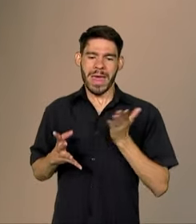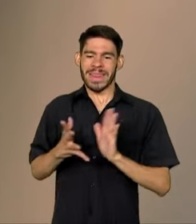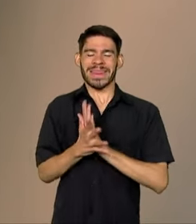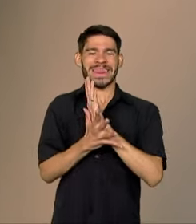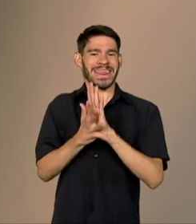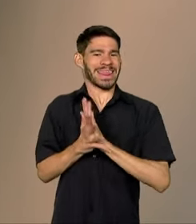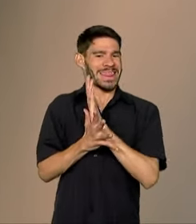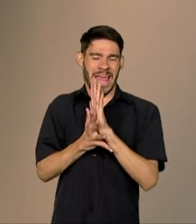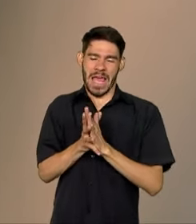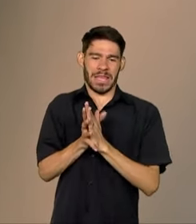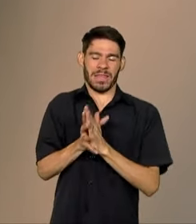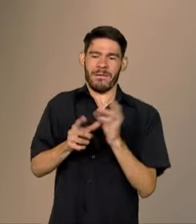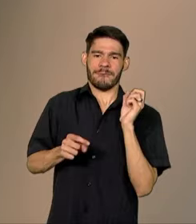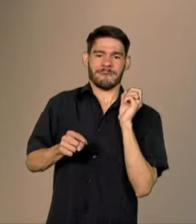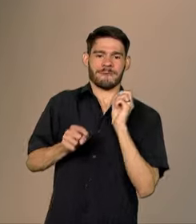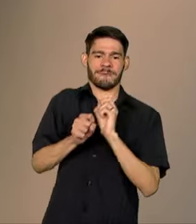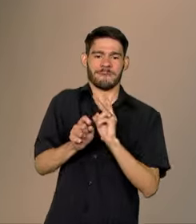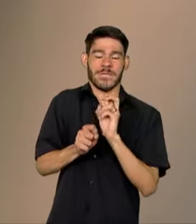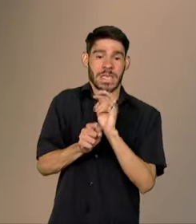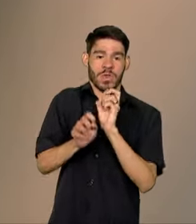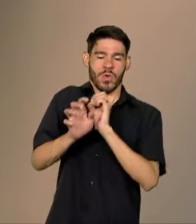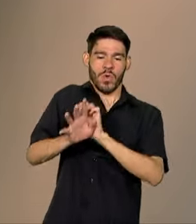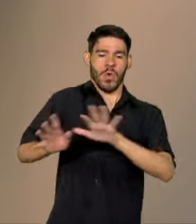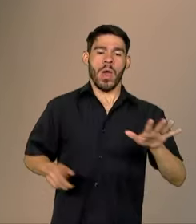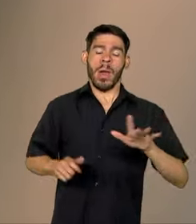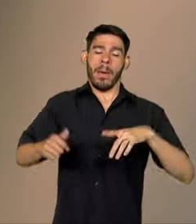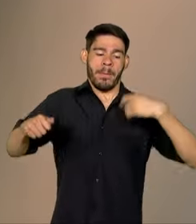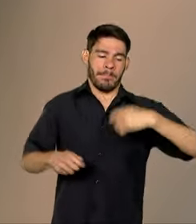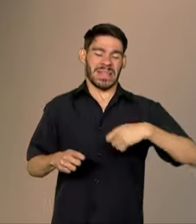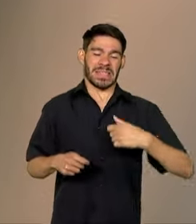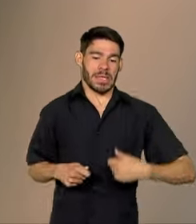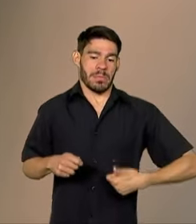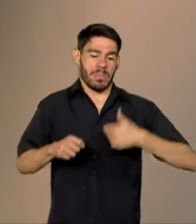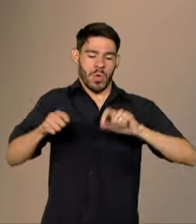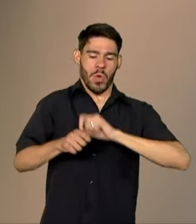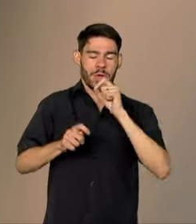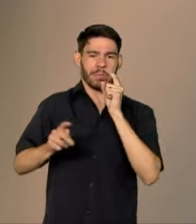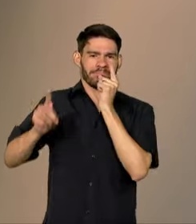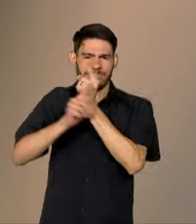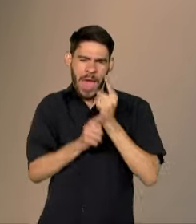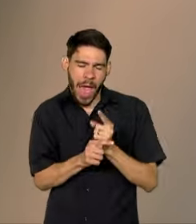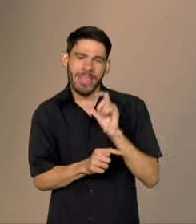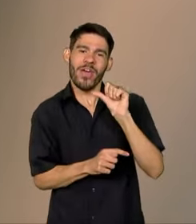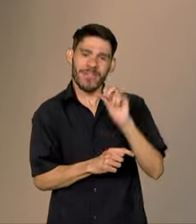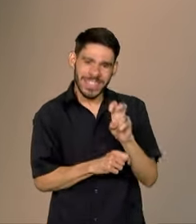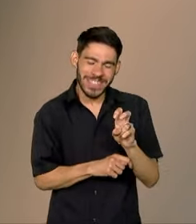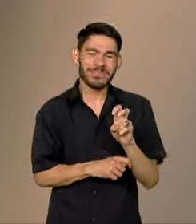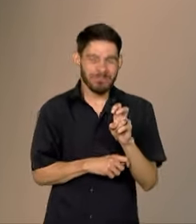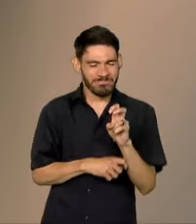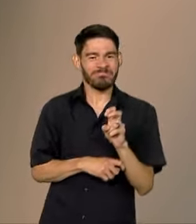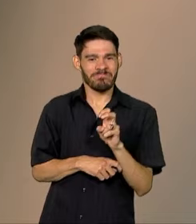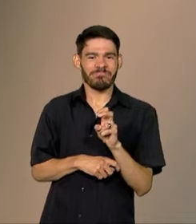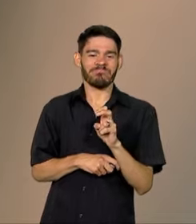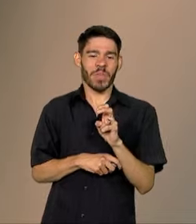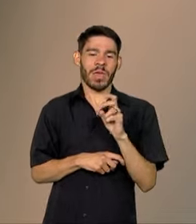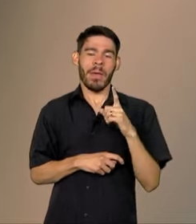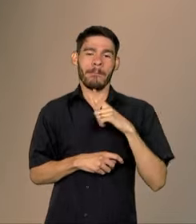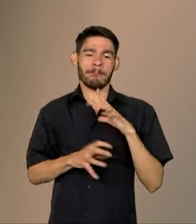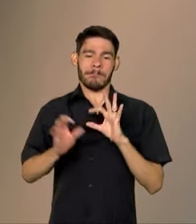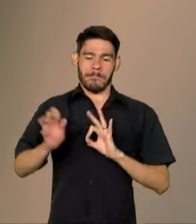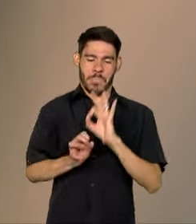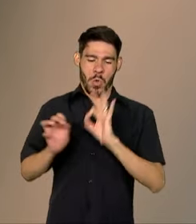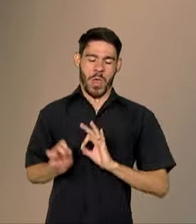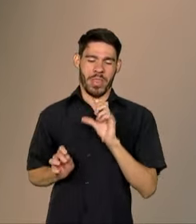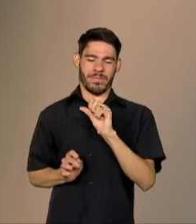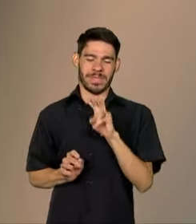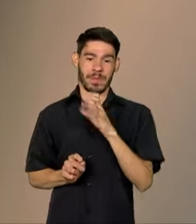carga viral detectável. Nós precisamos melhorar na detecção, no primeiro 95%, e colocar 95% dessas